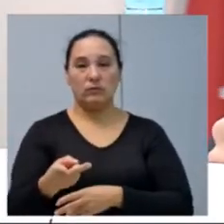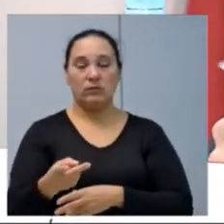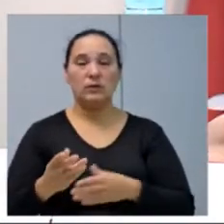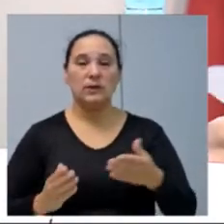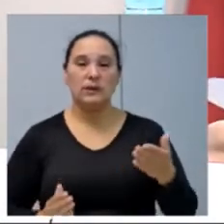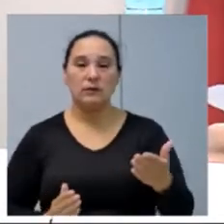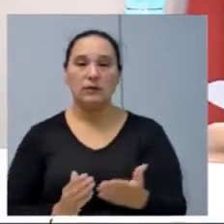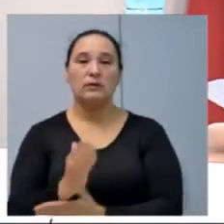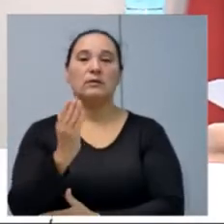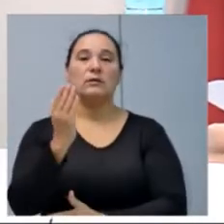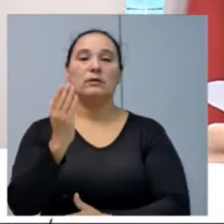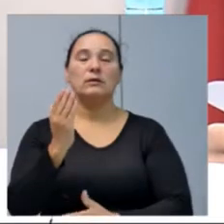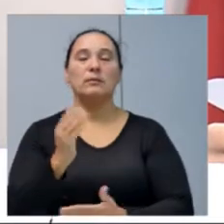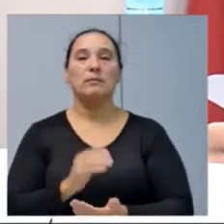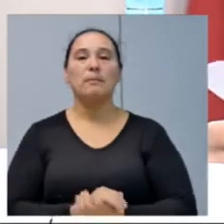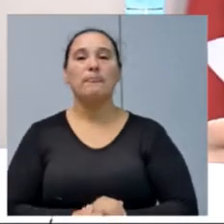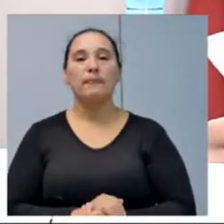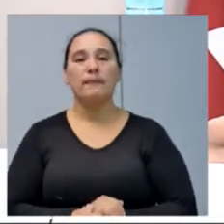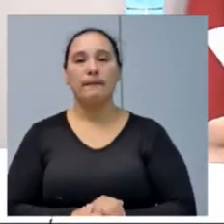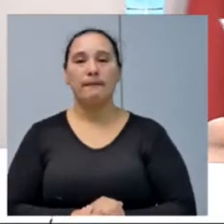Está aprovado por unanimidade.